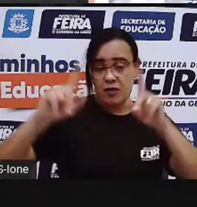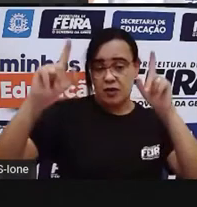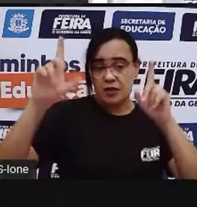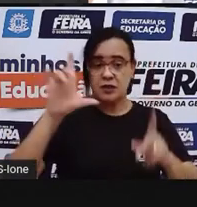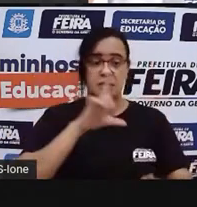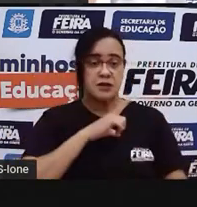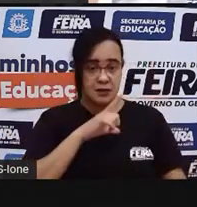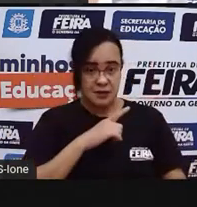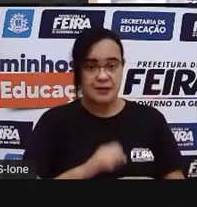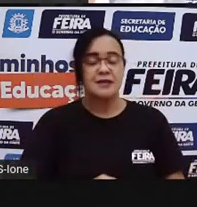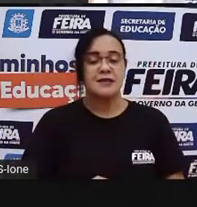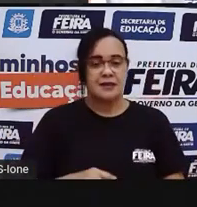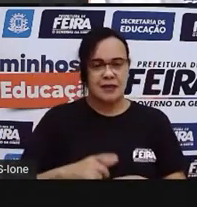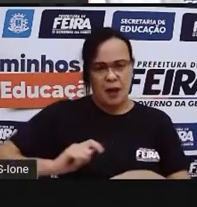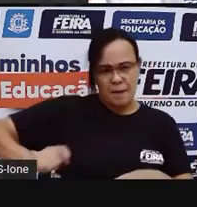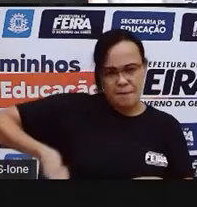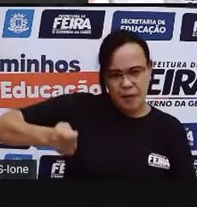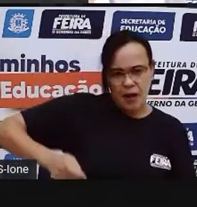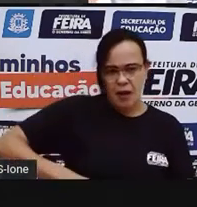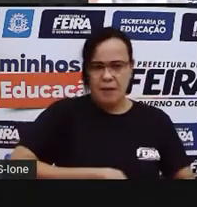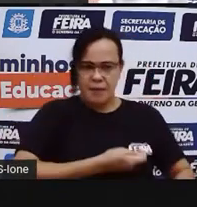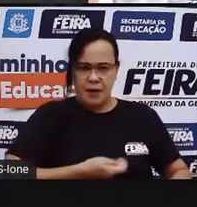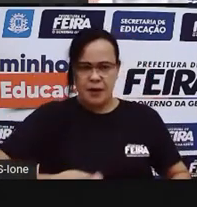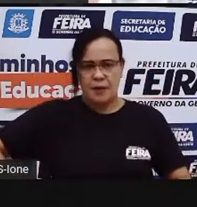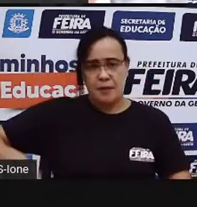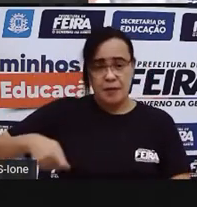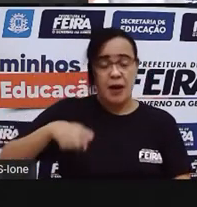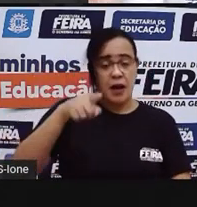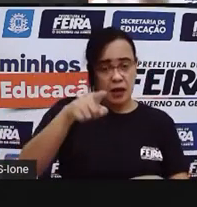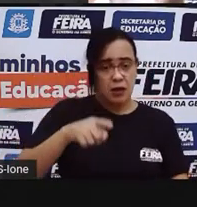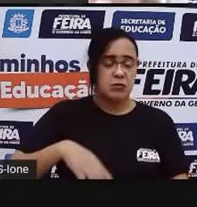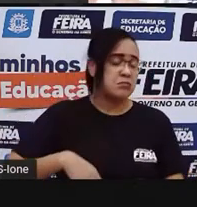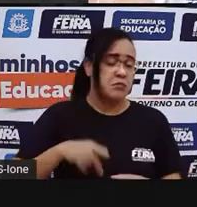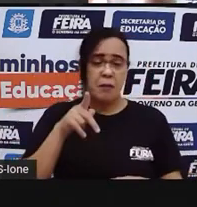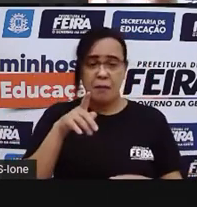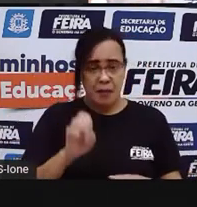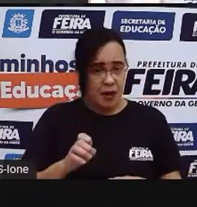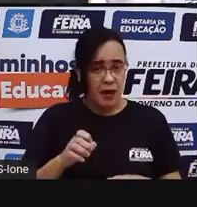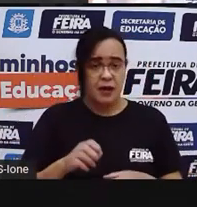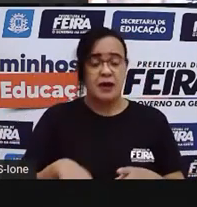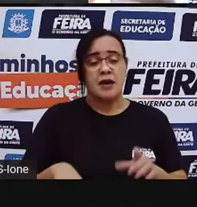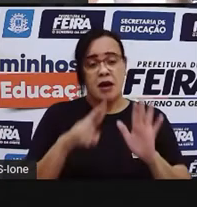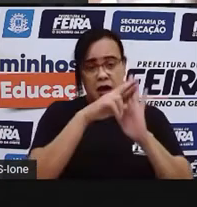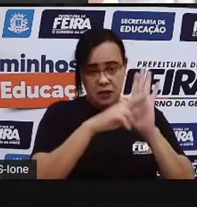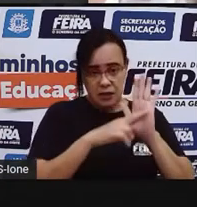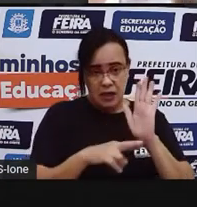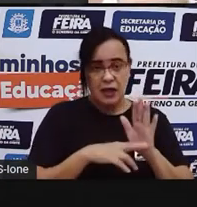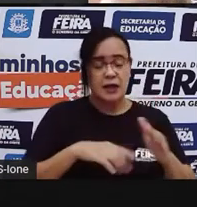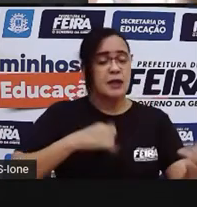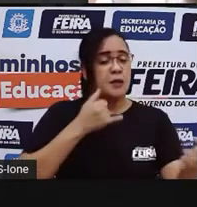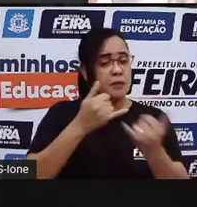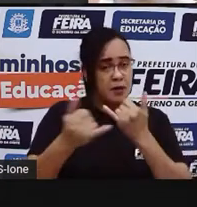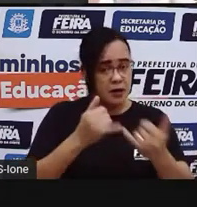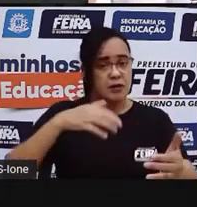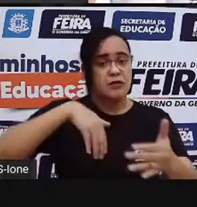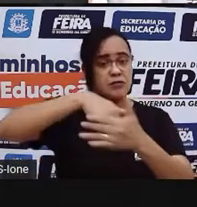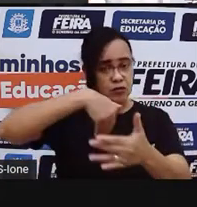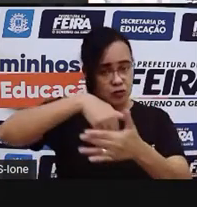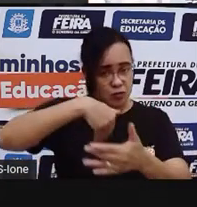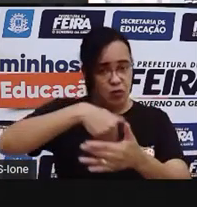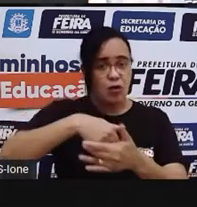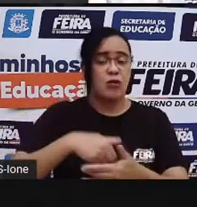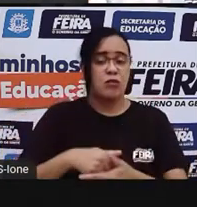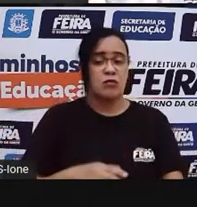gente joga com a raquete. Esse aqui a gente joga com os pés. Porque as regras são bem parecidas com as de futebol de campo.